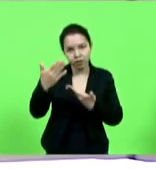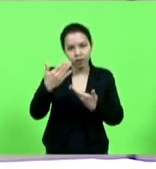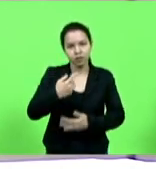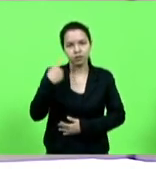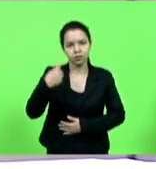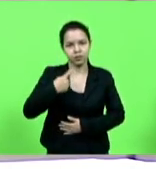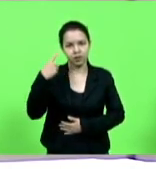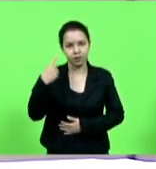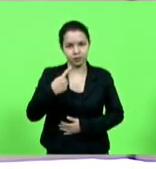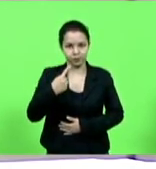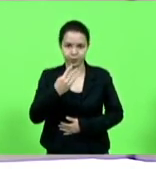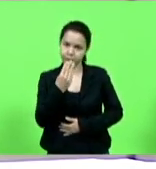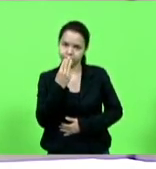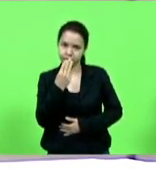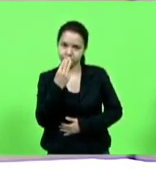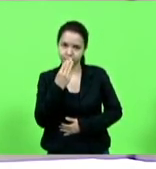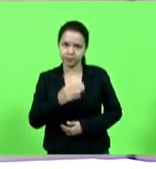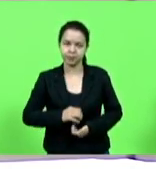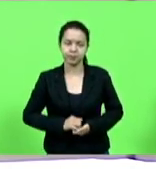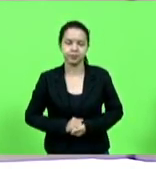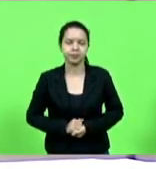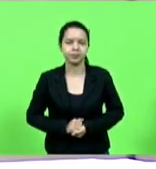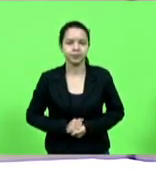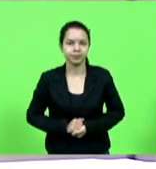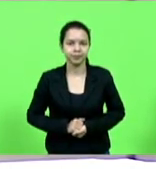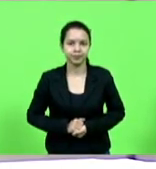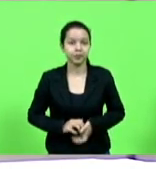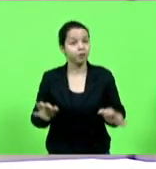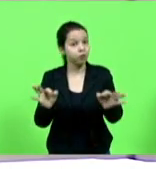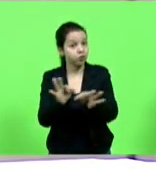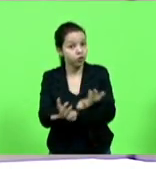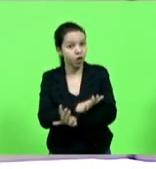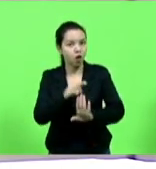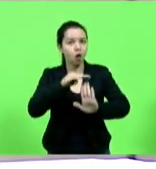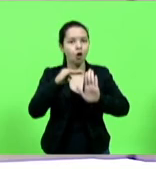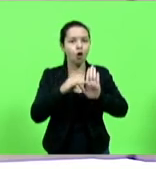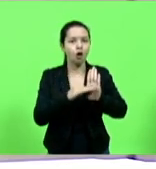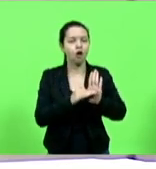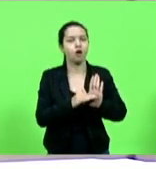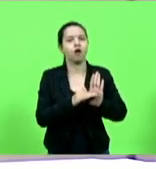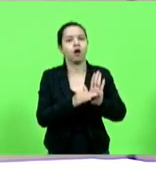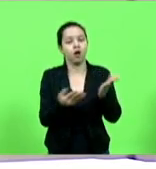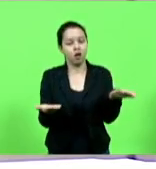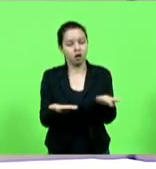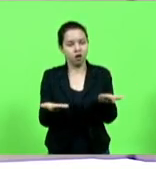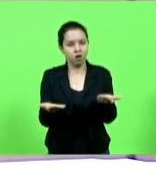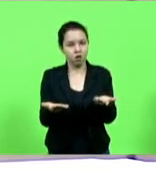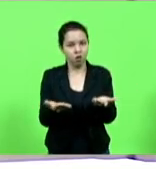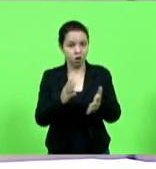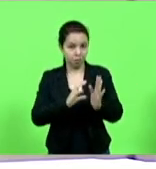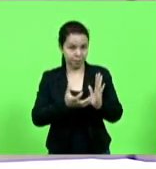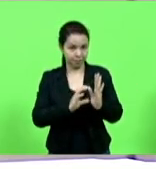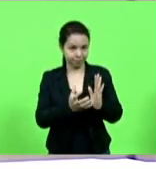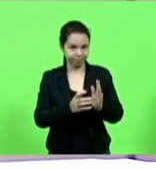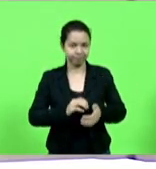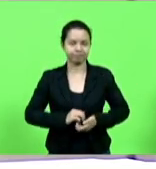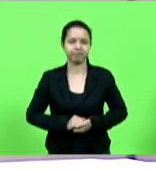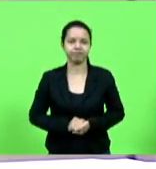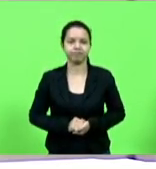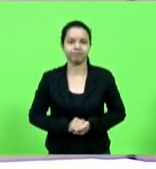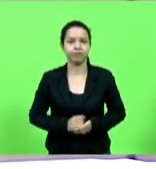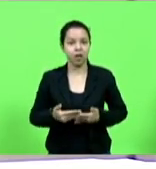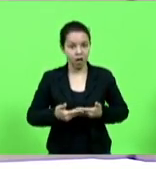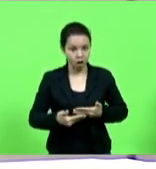Moacir Sopels finalizando o horário destinado aos partidos políticos entraremos neste momento